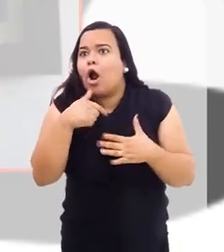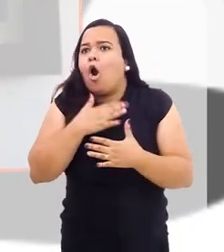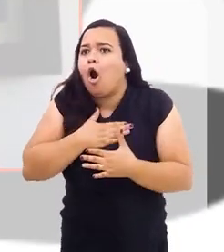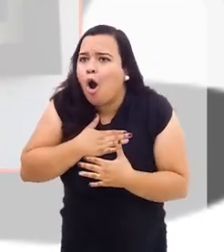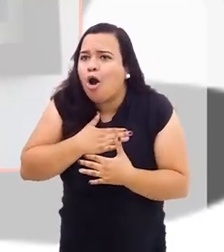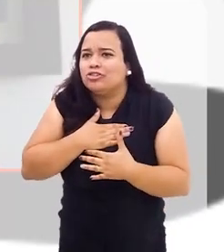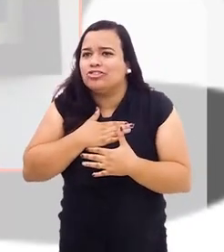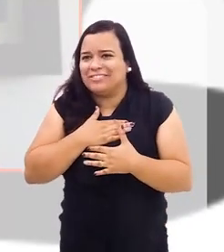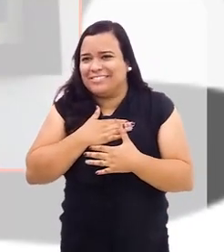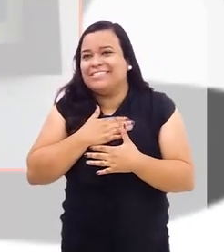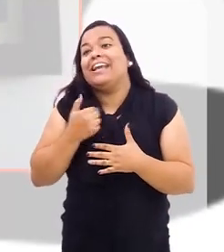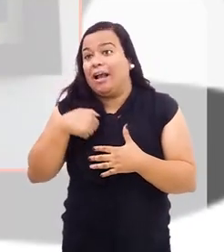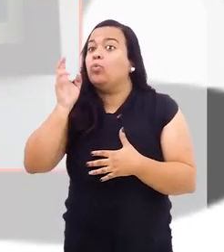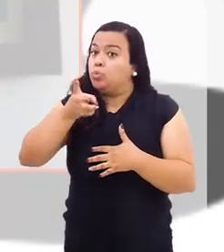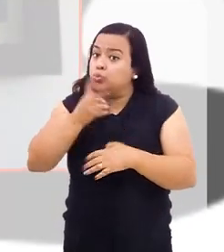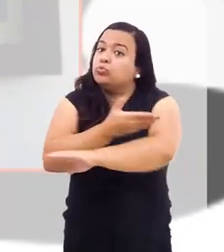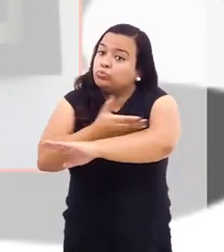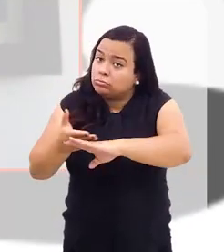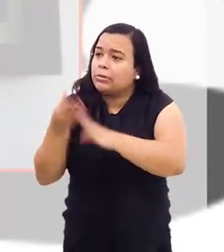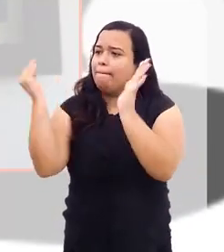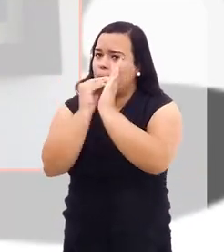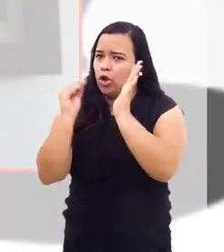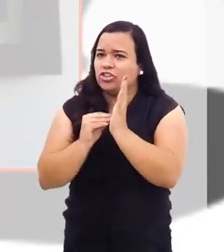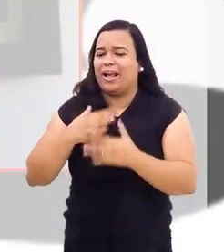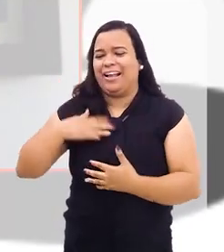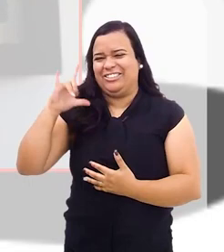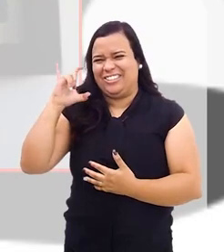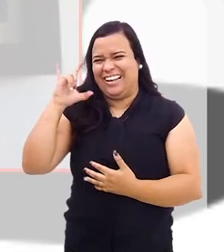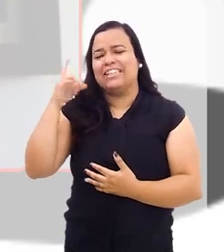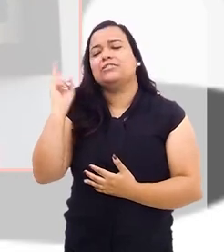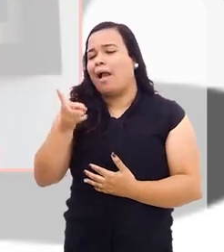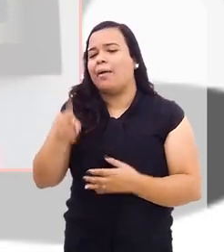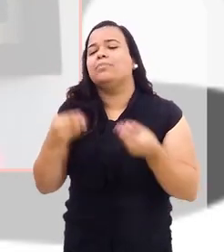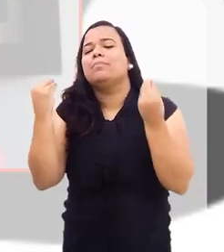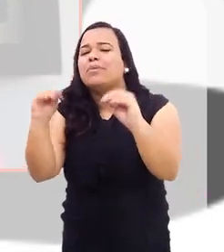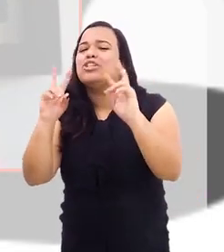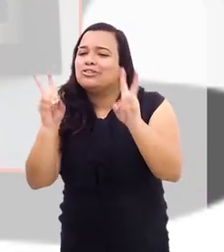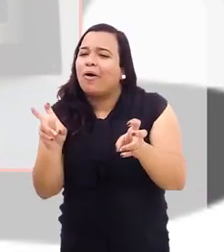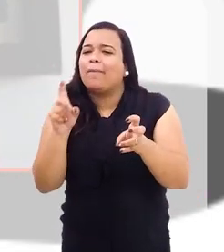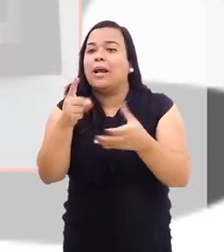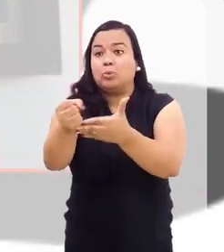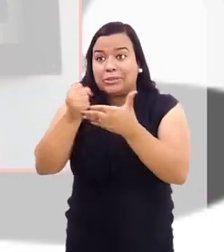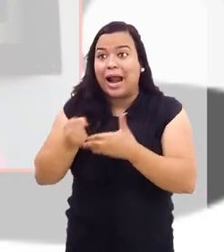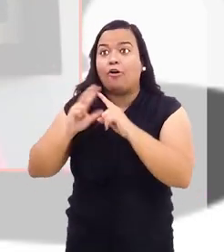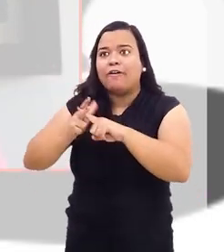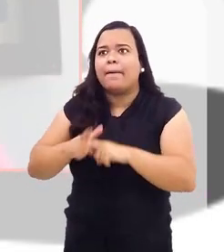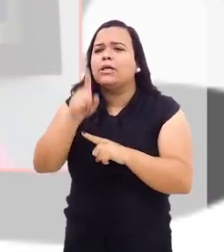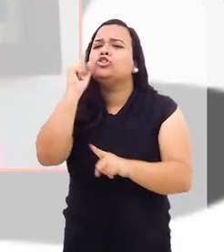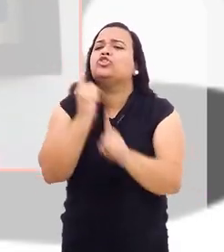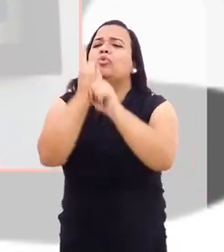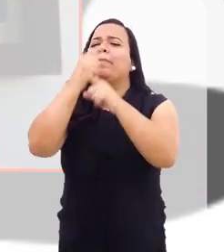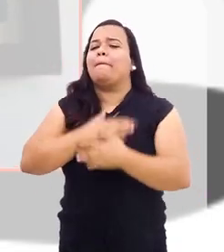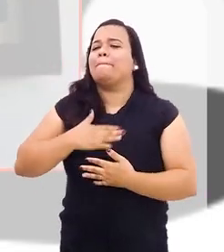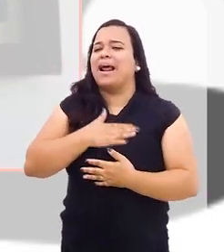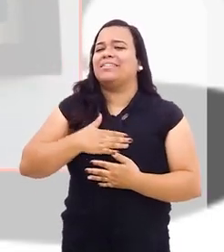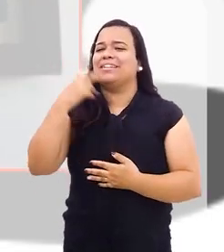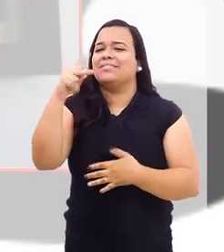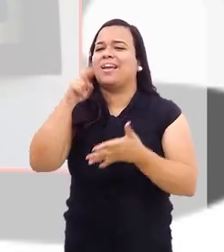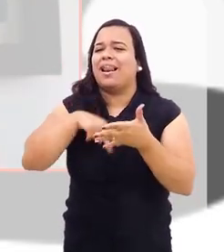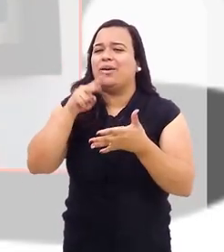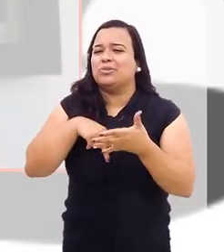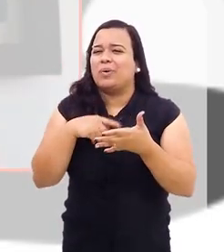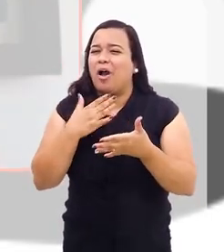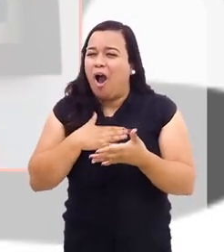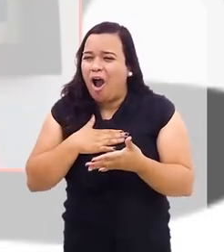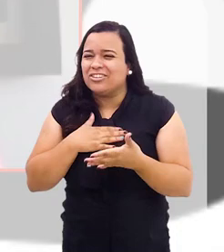E isso eu falo muito no meu perfil no Instagram. Eu trago ferramentas para as pessoas descobrirem o prazer da leitura, né?